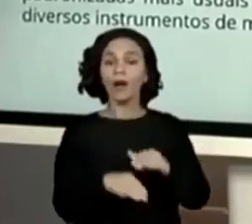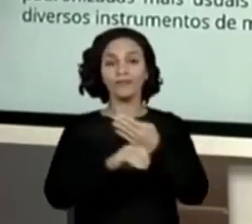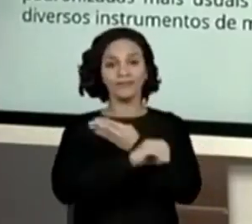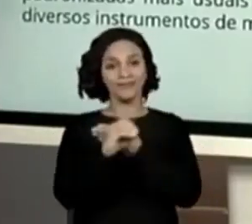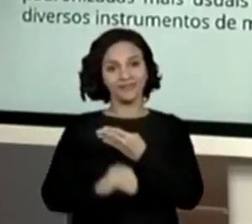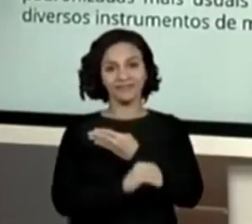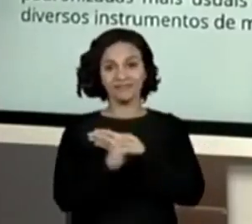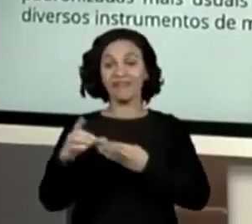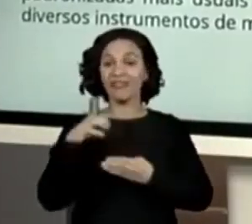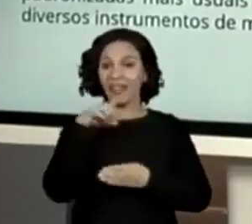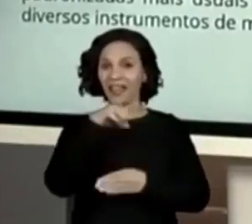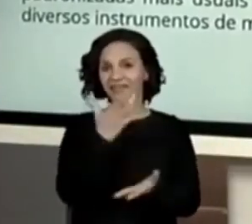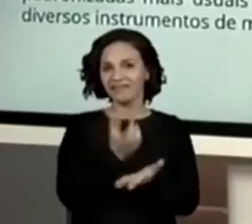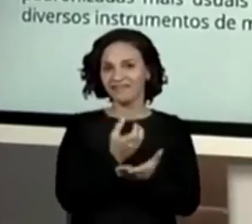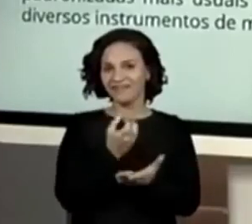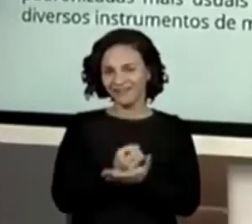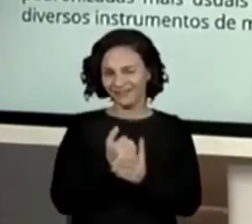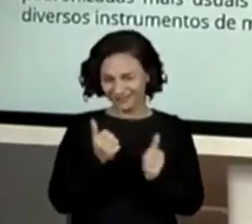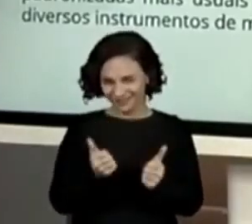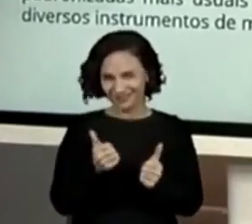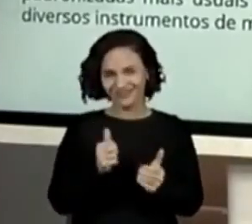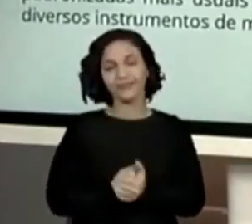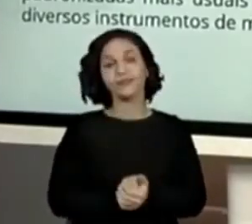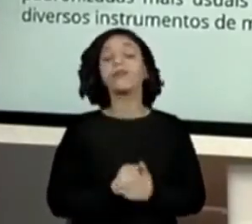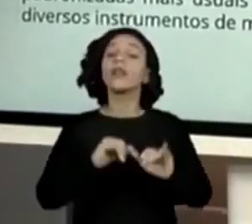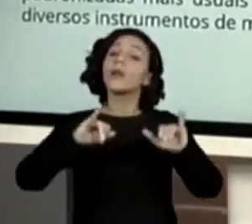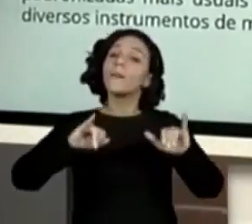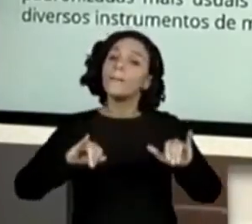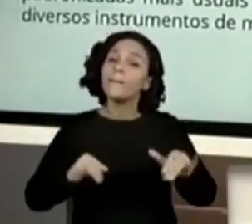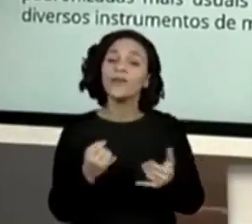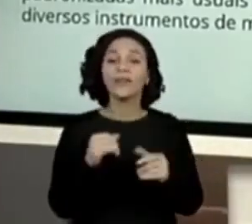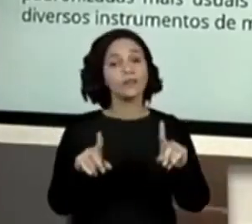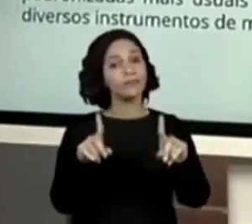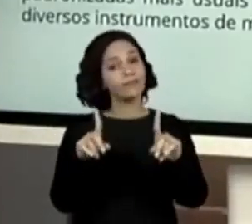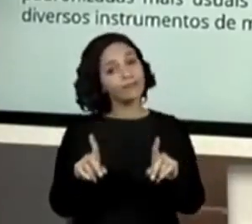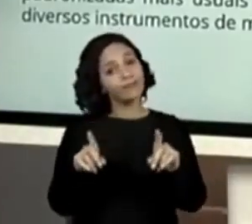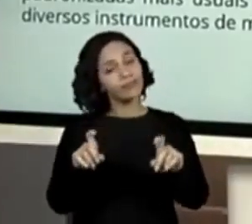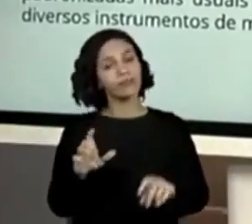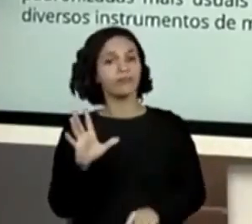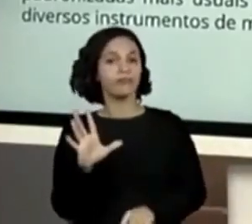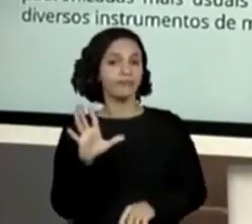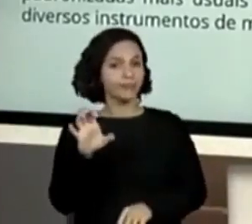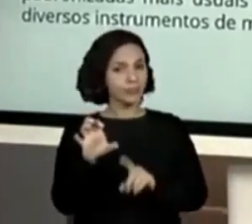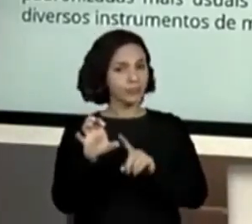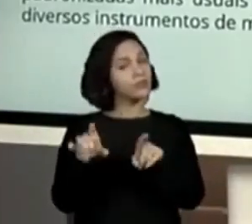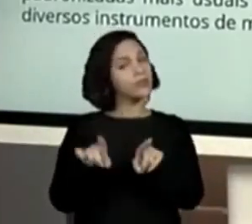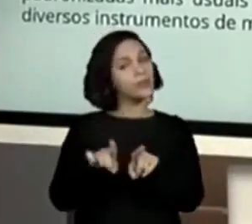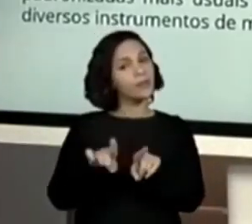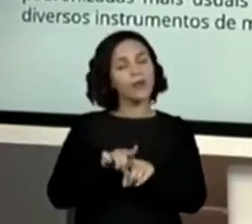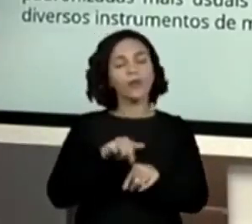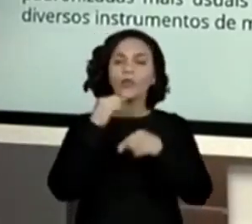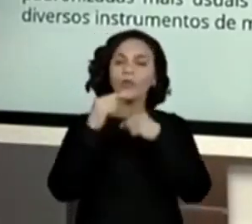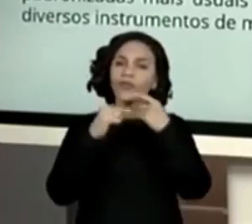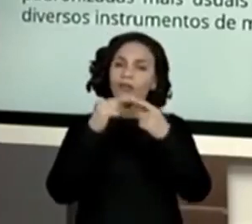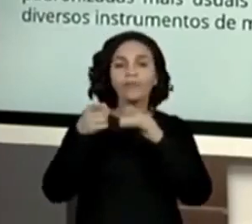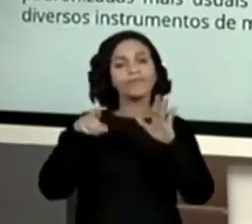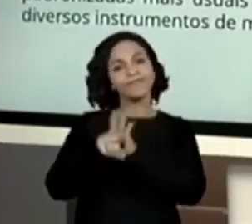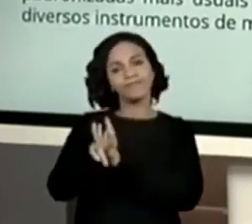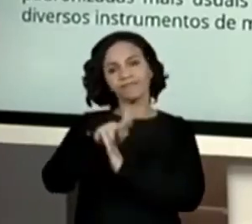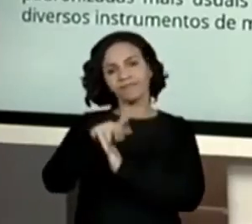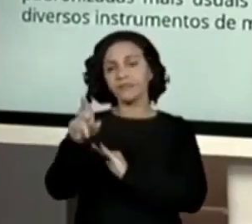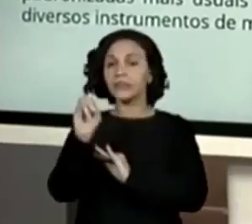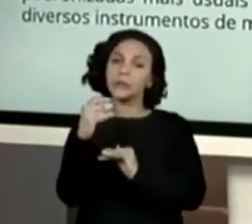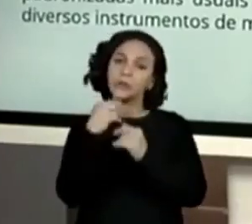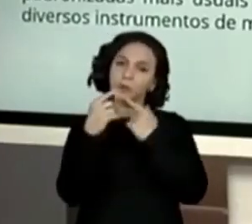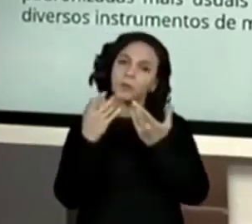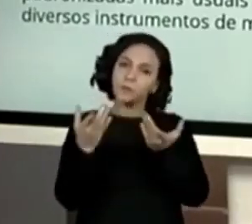do Centro de Mídias, tá bom? Aproveita para tirar print de alguma tela e tirar alguma dúvida que você teve.